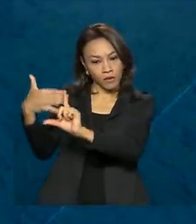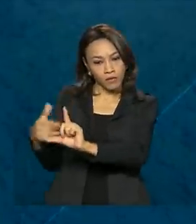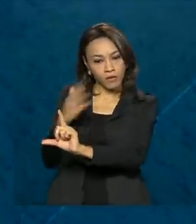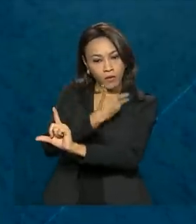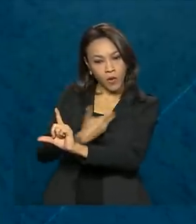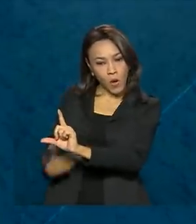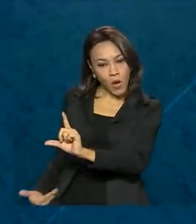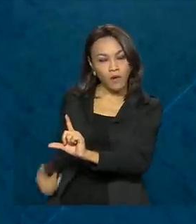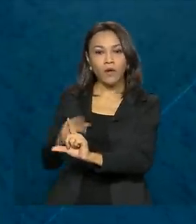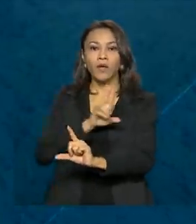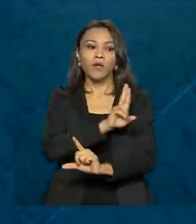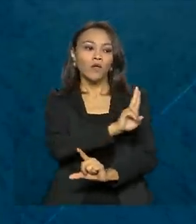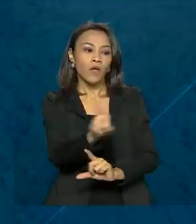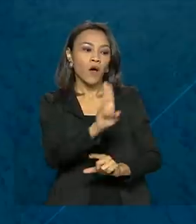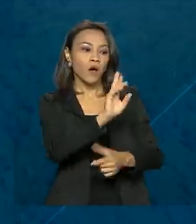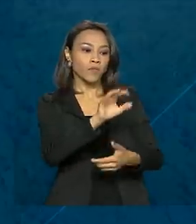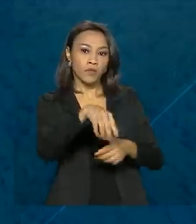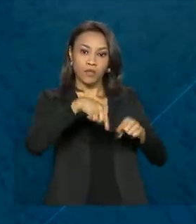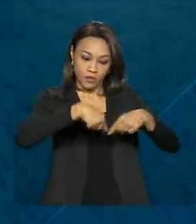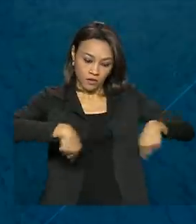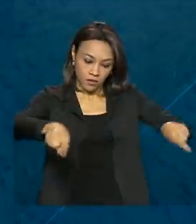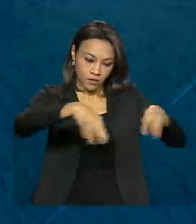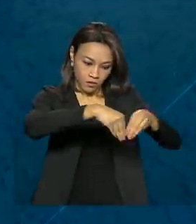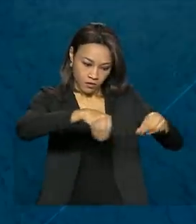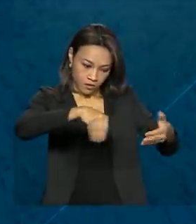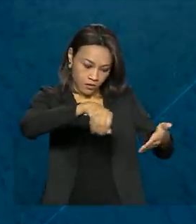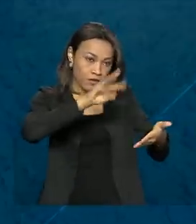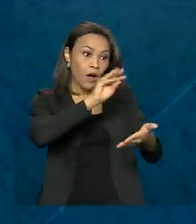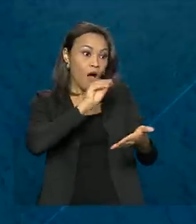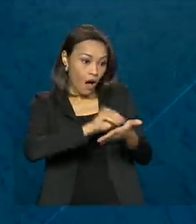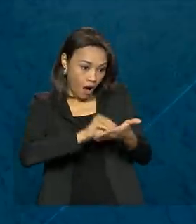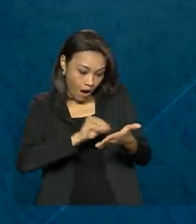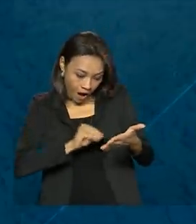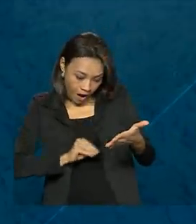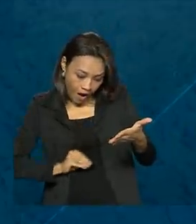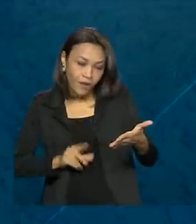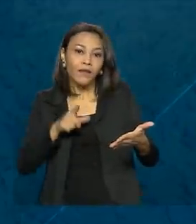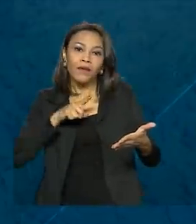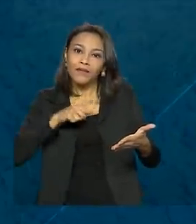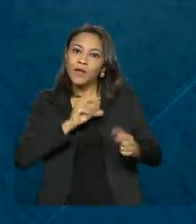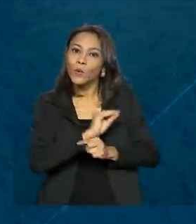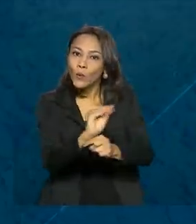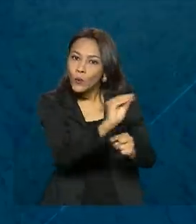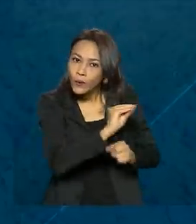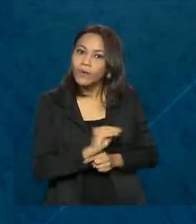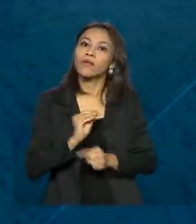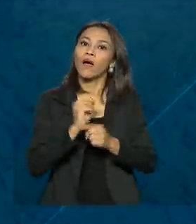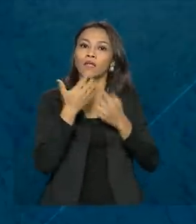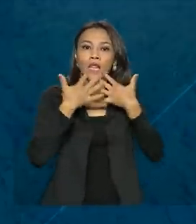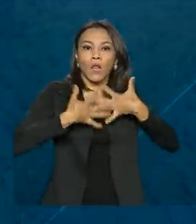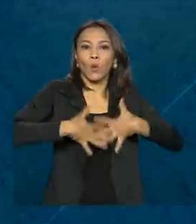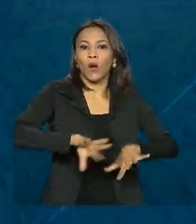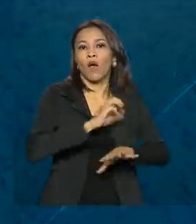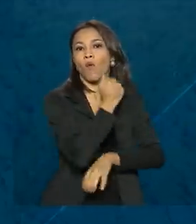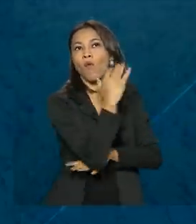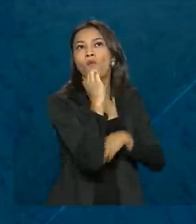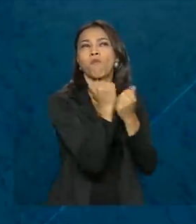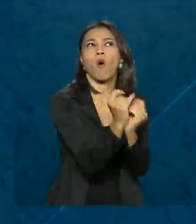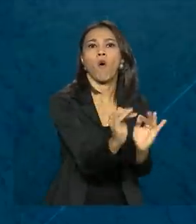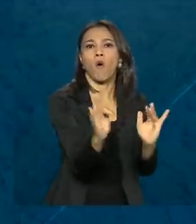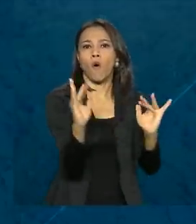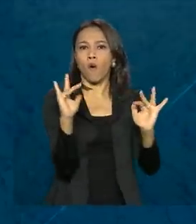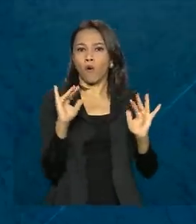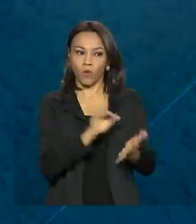será feito o cadastramento das propriedades rurais que tenham atividades de preservação e conservação de recursos naturais, o